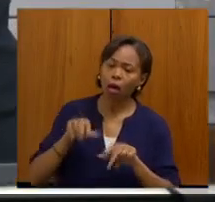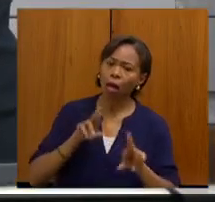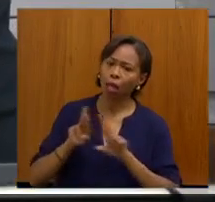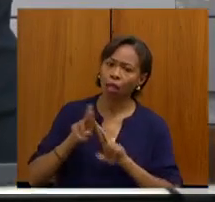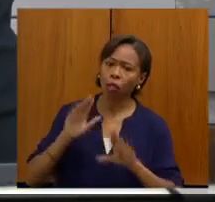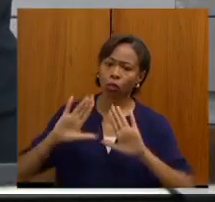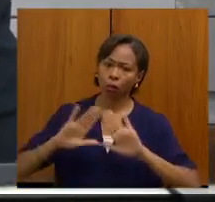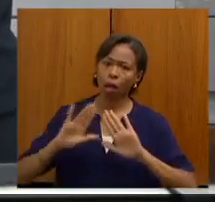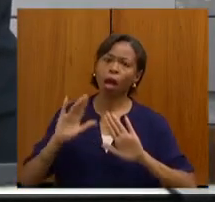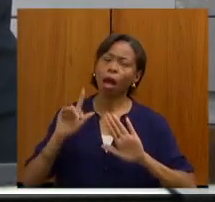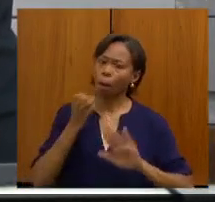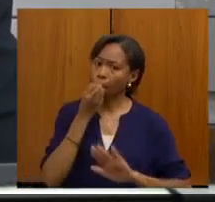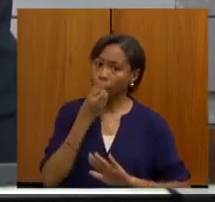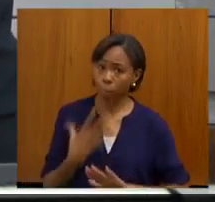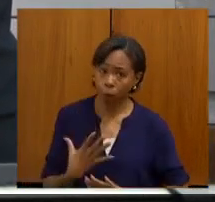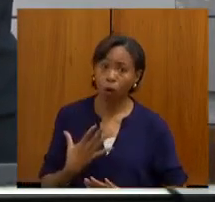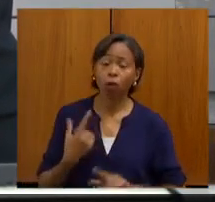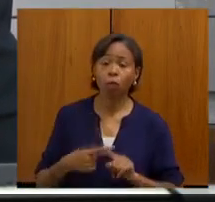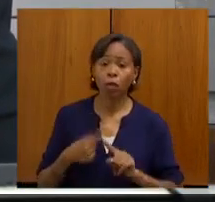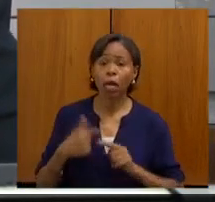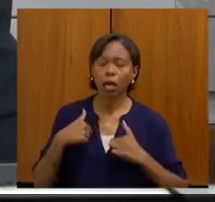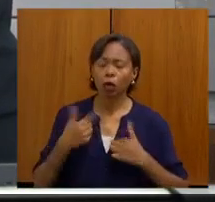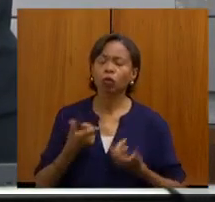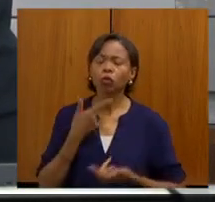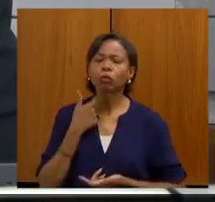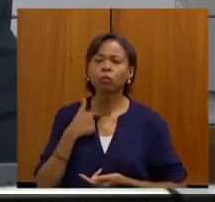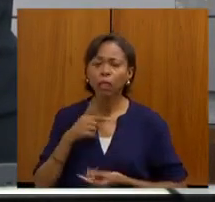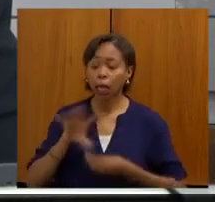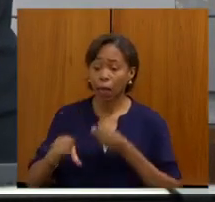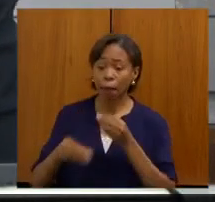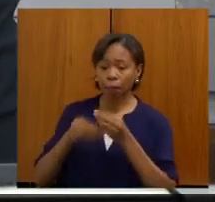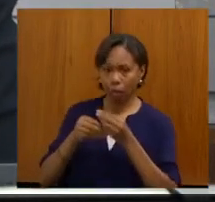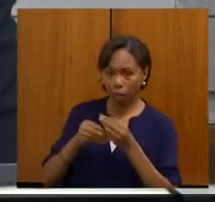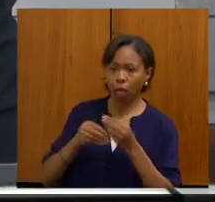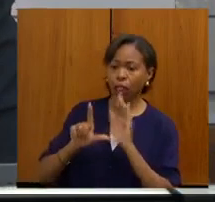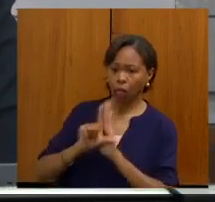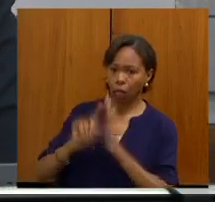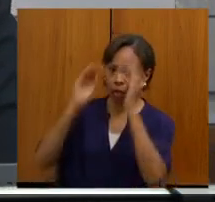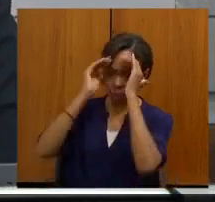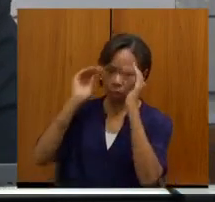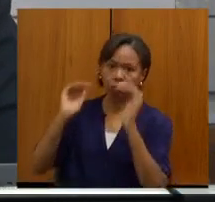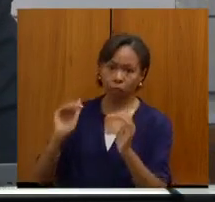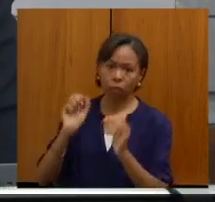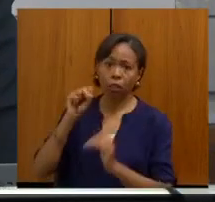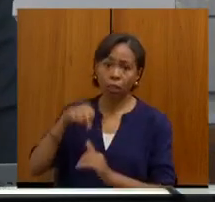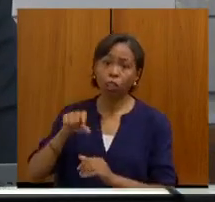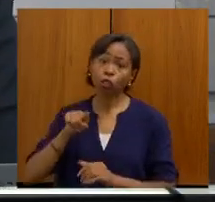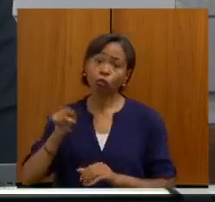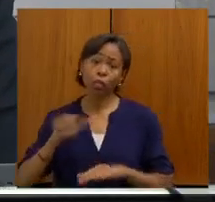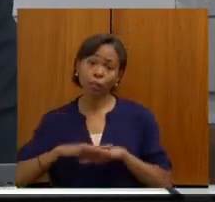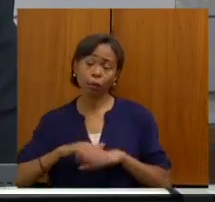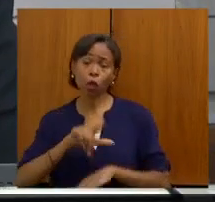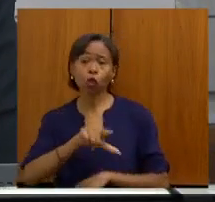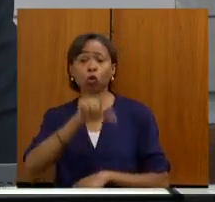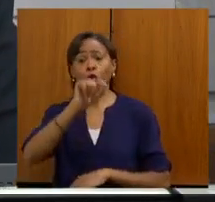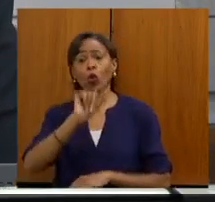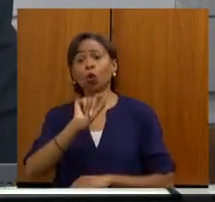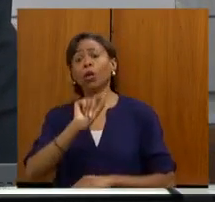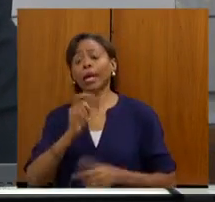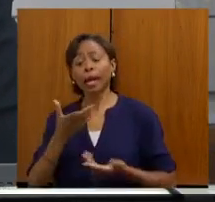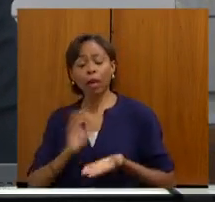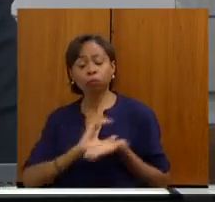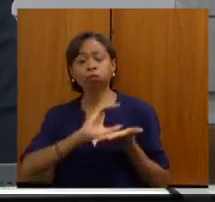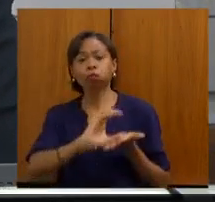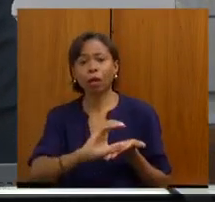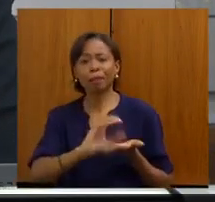porque a nossa vontade é que toda emenda seja executada, e a vontade de vocês é que vocês escolham alguma coisa que vocês conhecem bem que vai fazer a